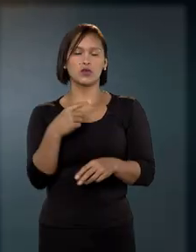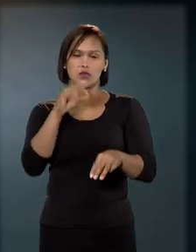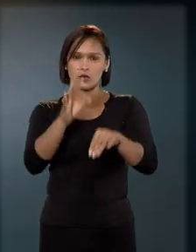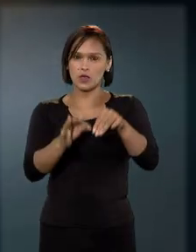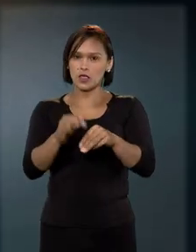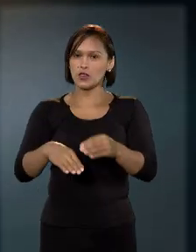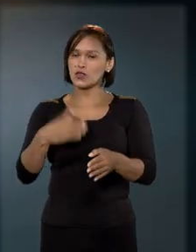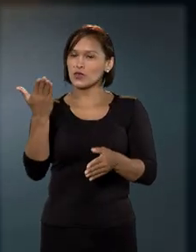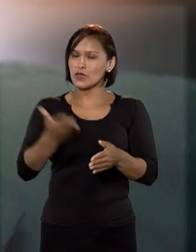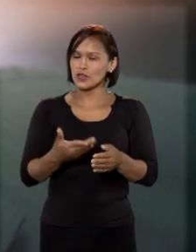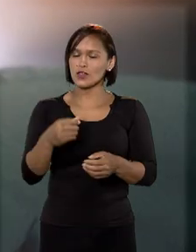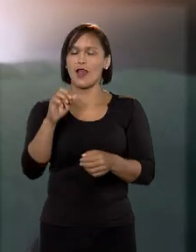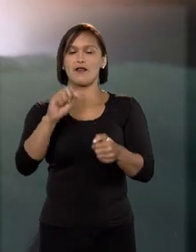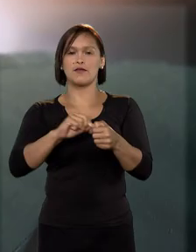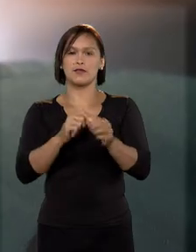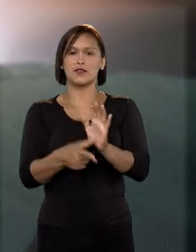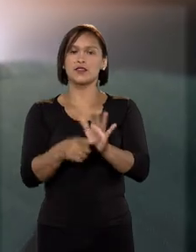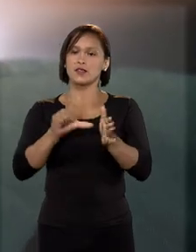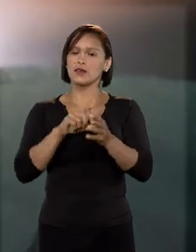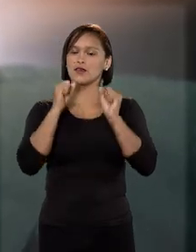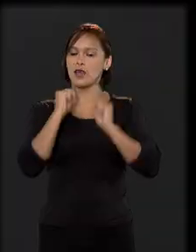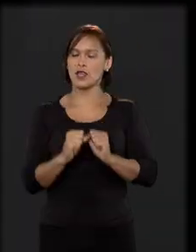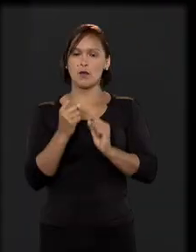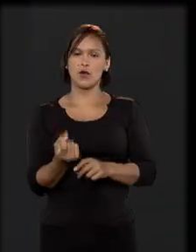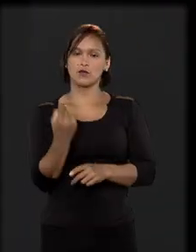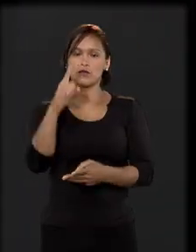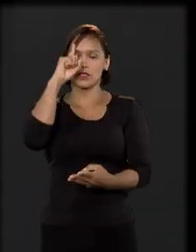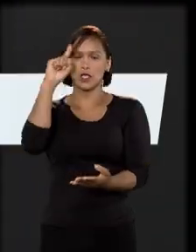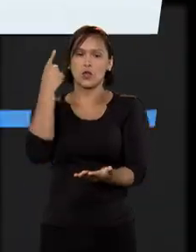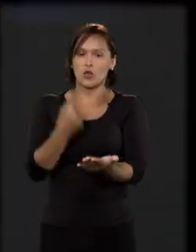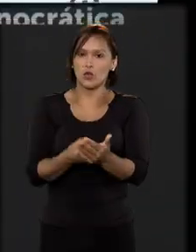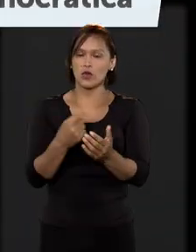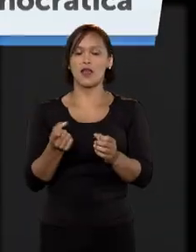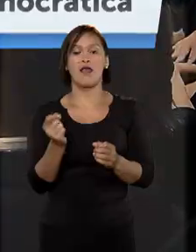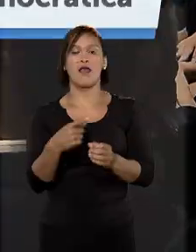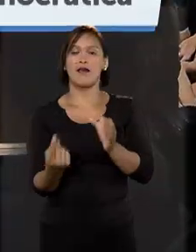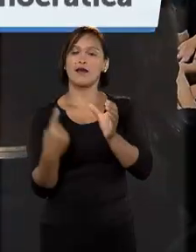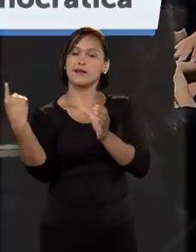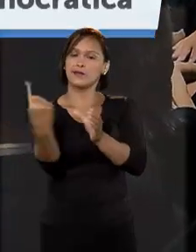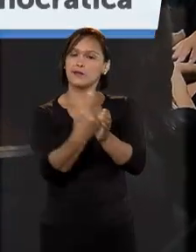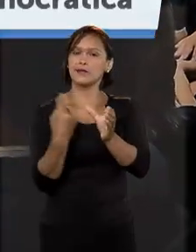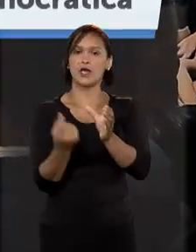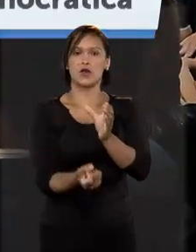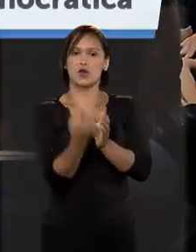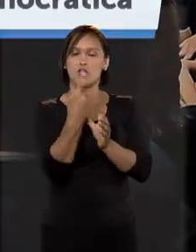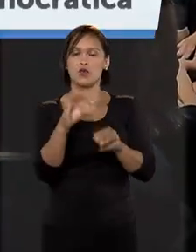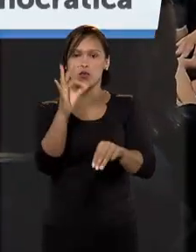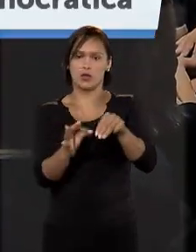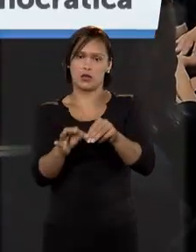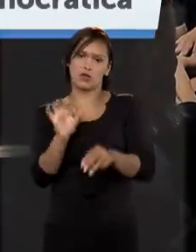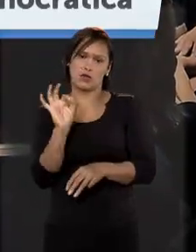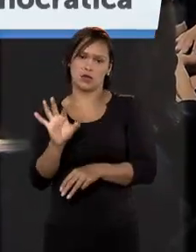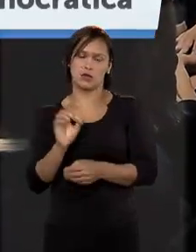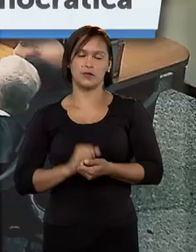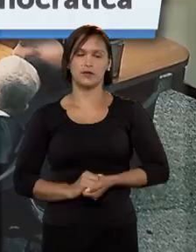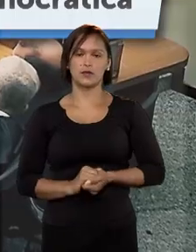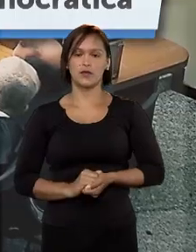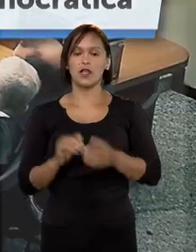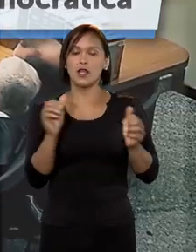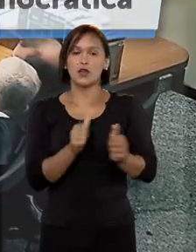já consolidado na casa, o ministro pode sozinho decidir o recurso. Essa é a decisão monocrática.